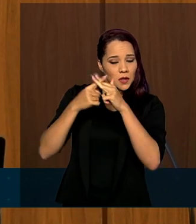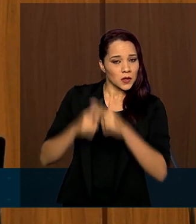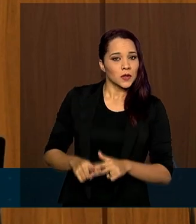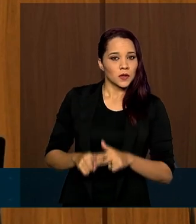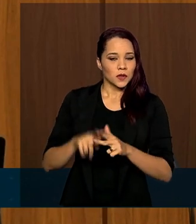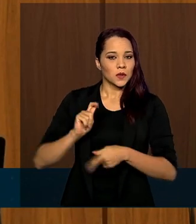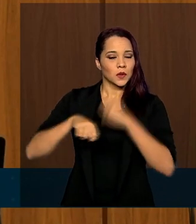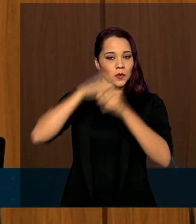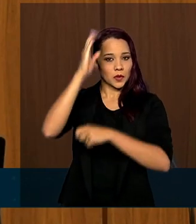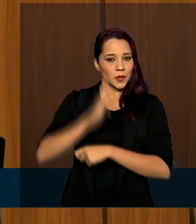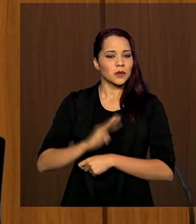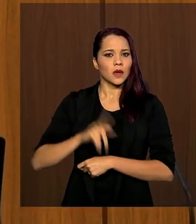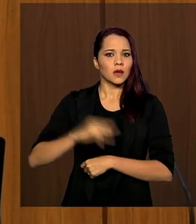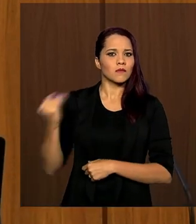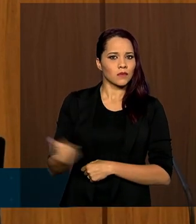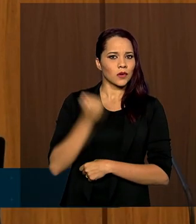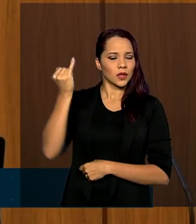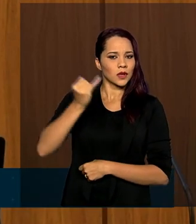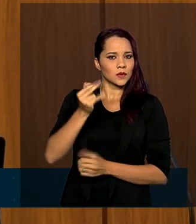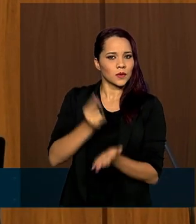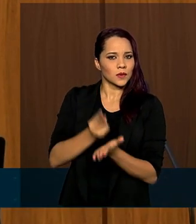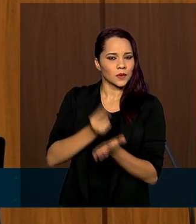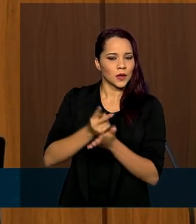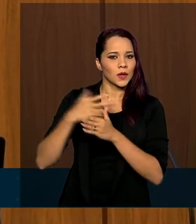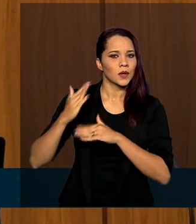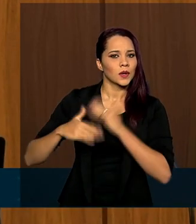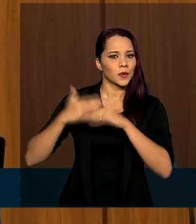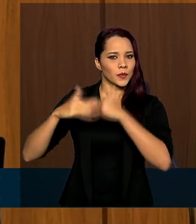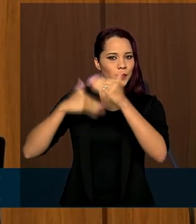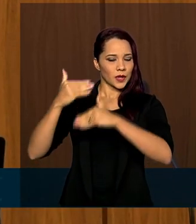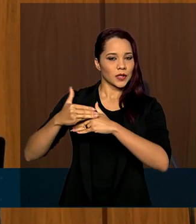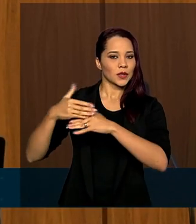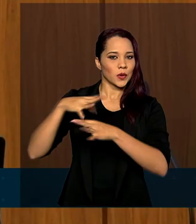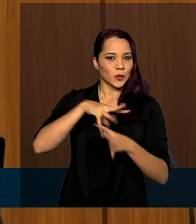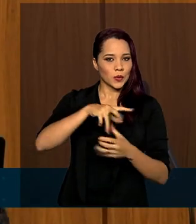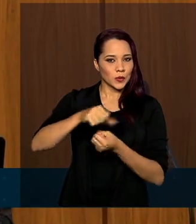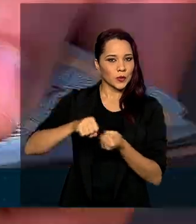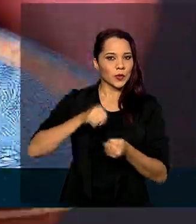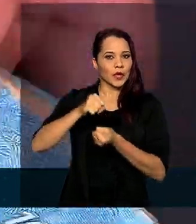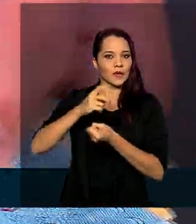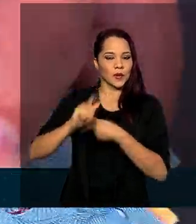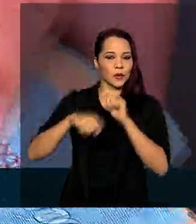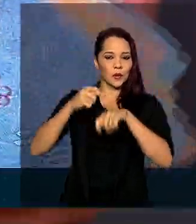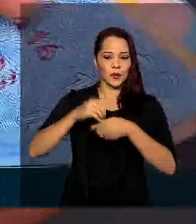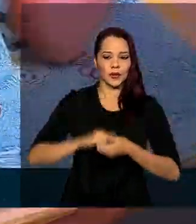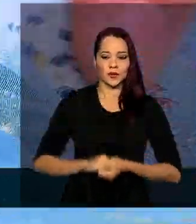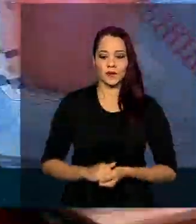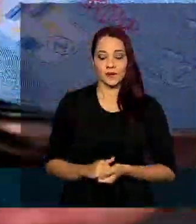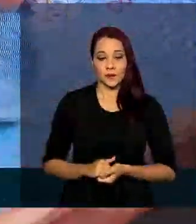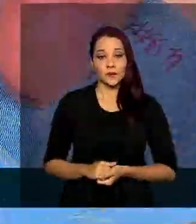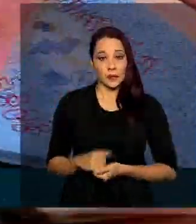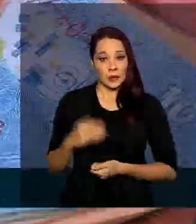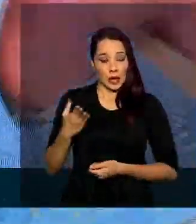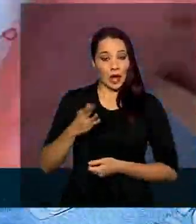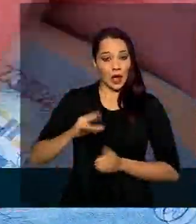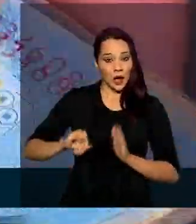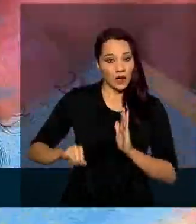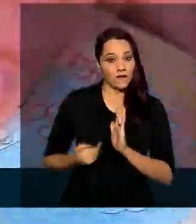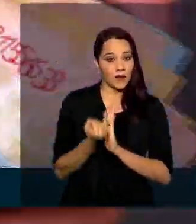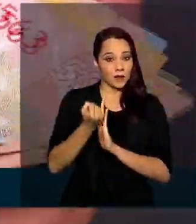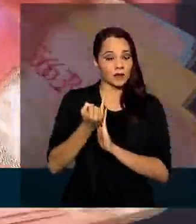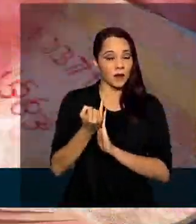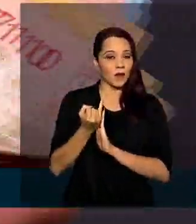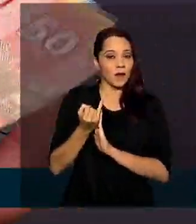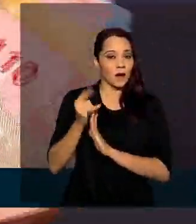brasileira é essencial para permitir a recuperação sustentável da economia. Em relação à inflação, a